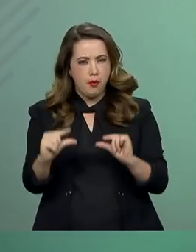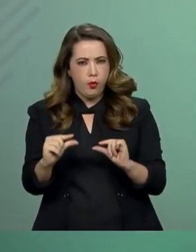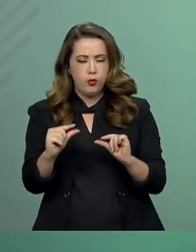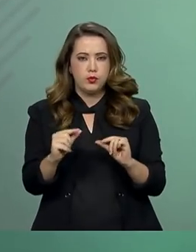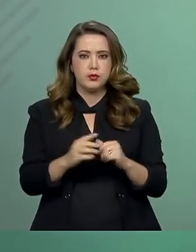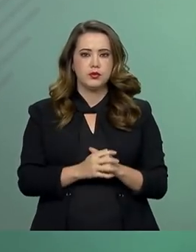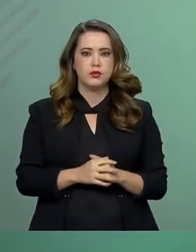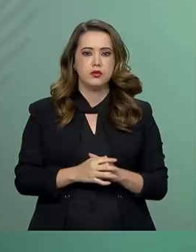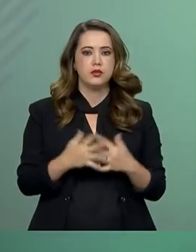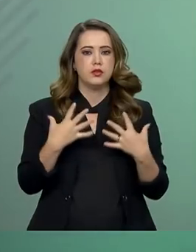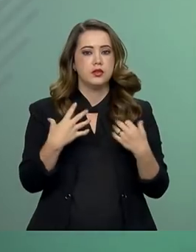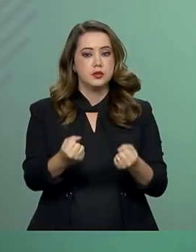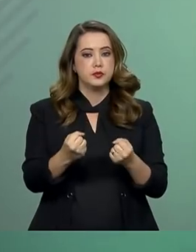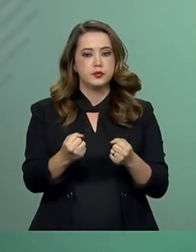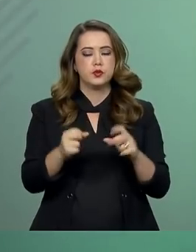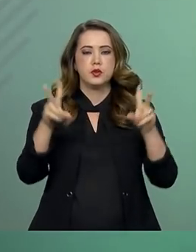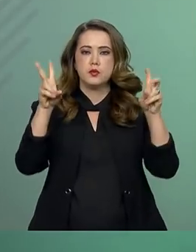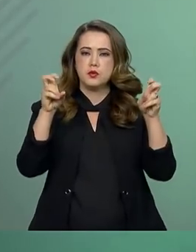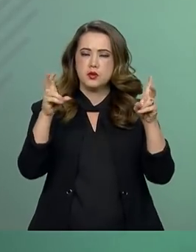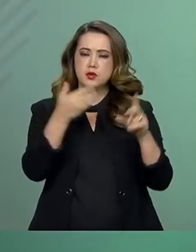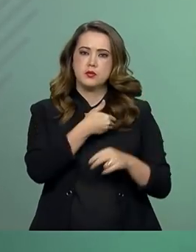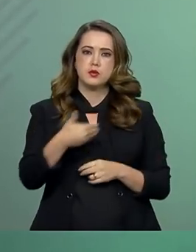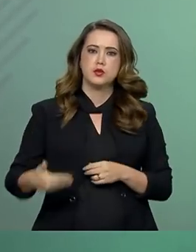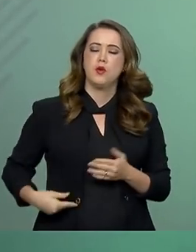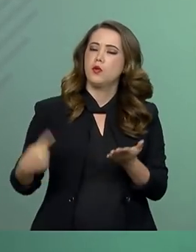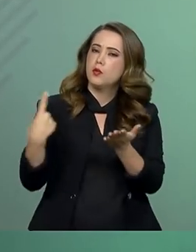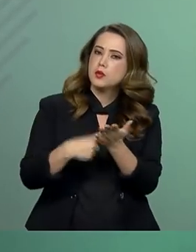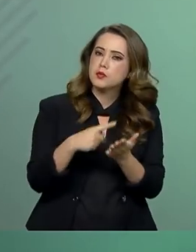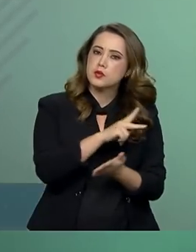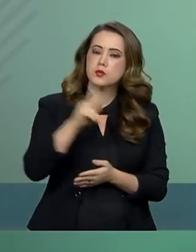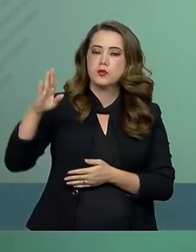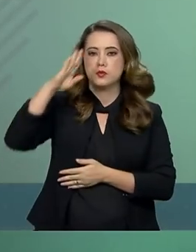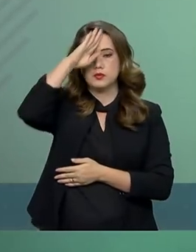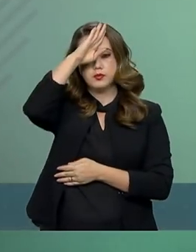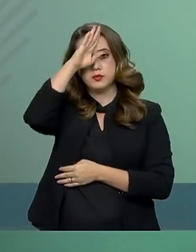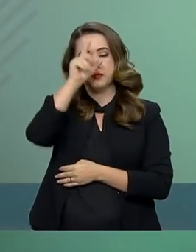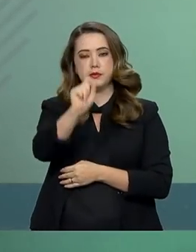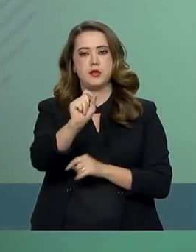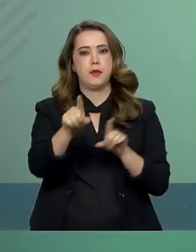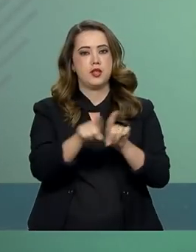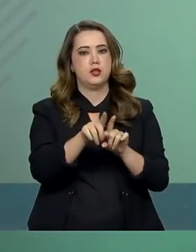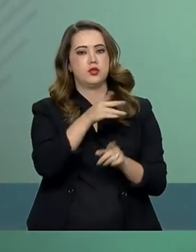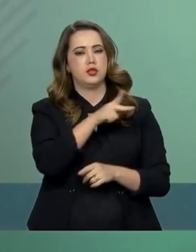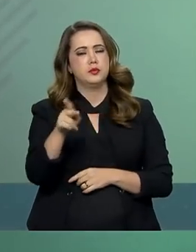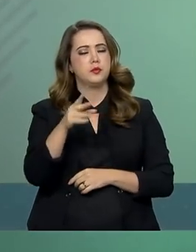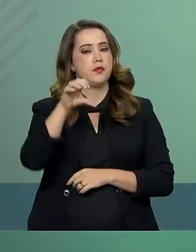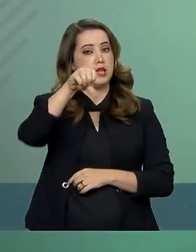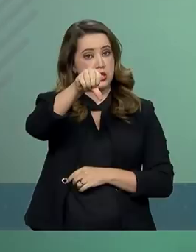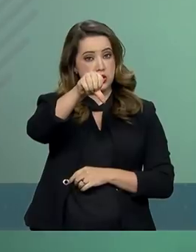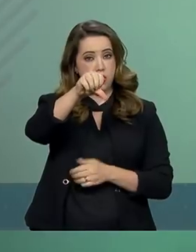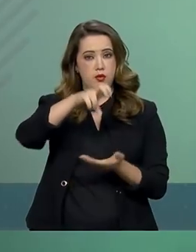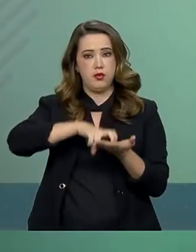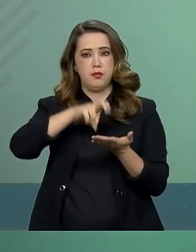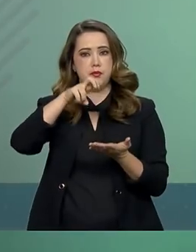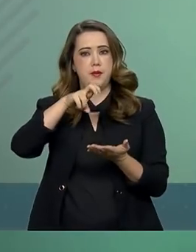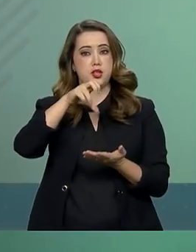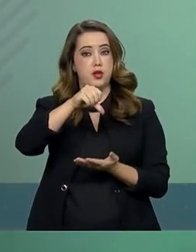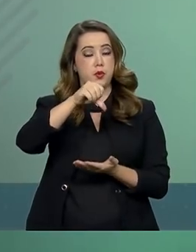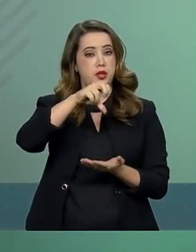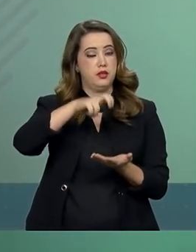Vamos lá, assuntos do governo, agenda do presidente hoje. Às 9 horas recebeu